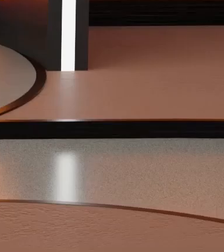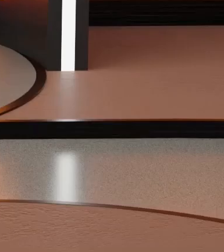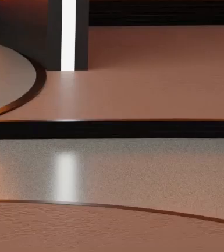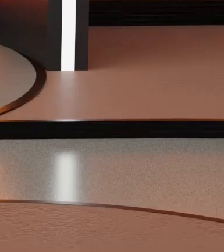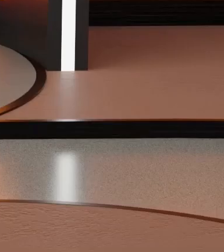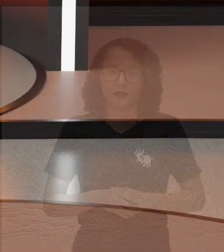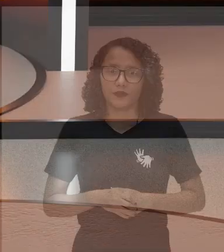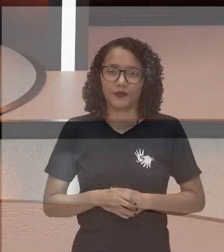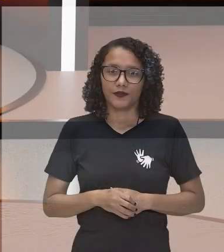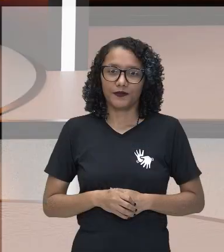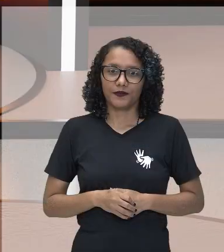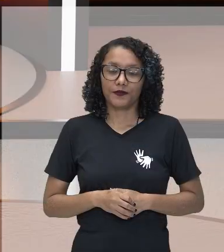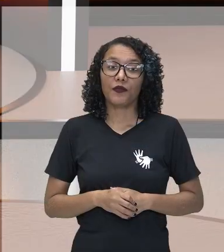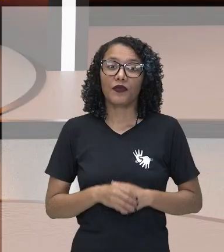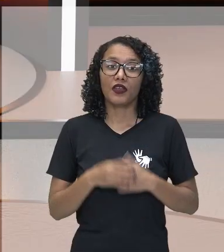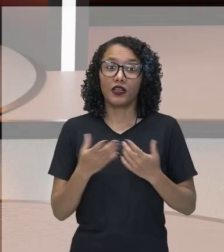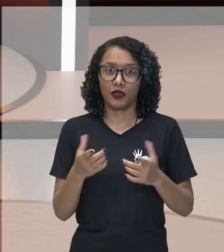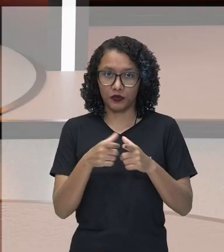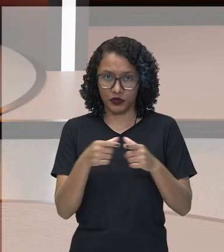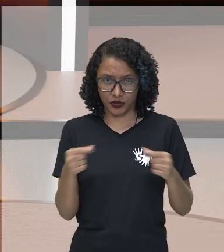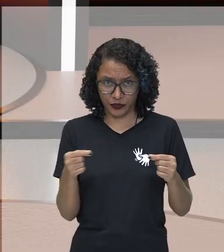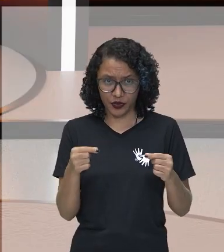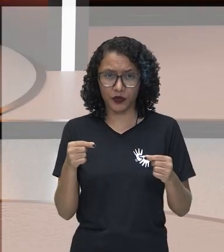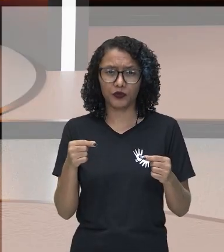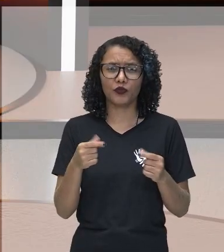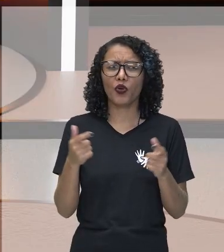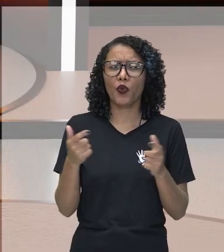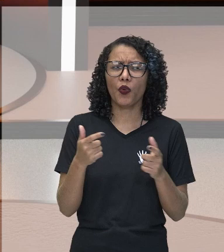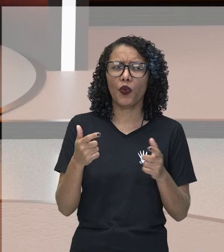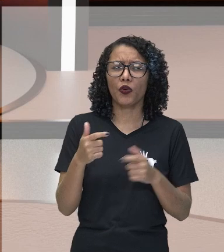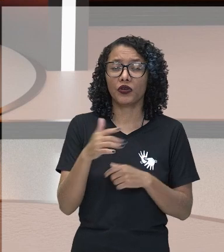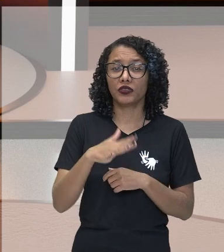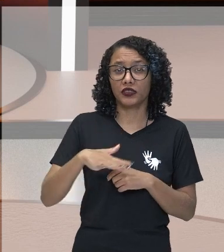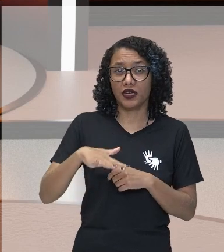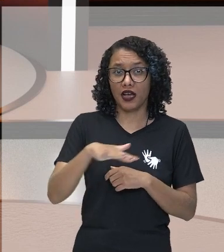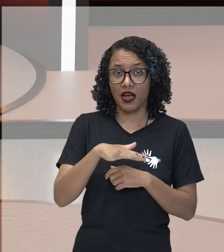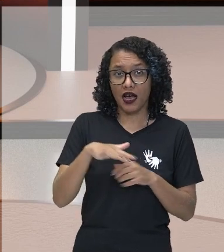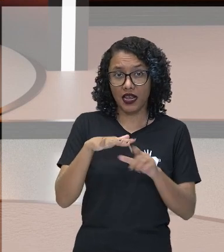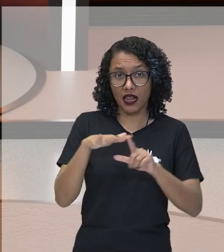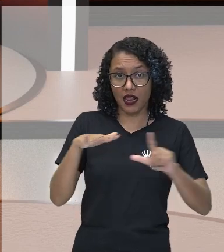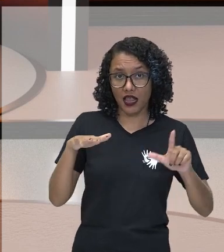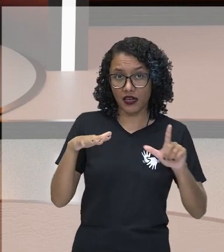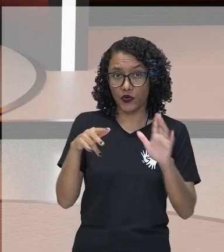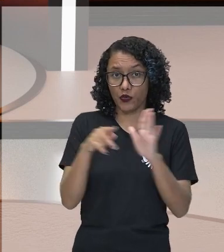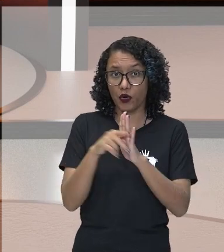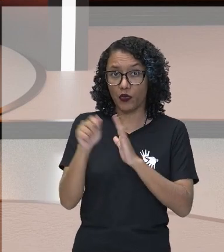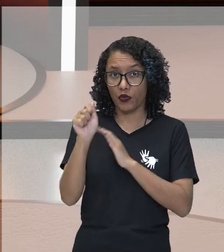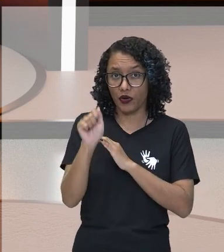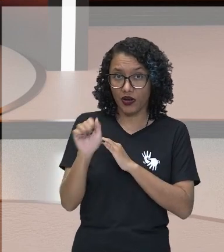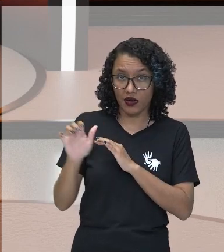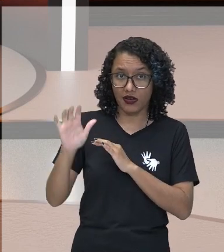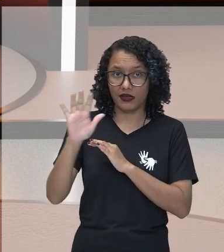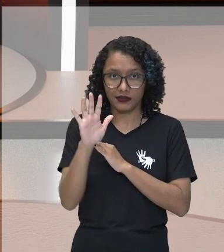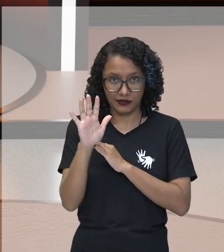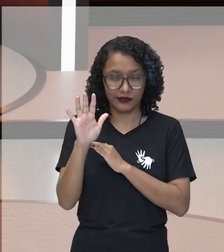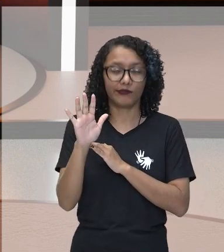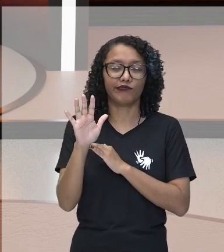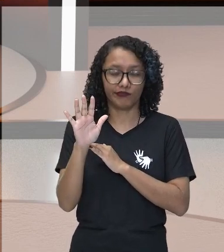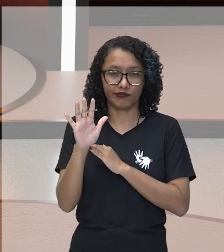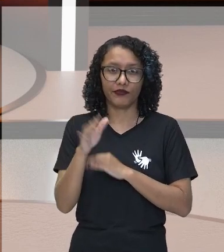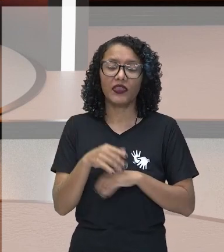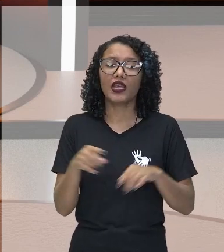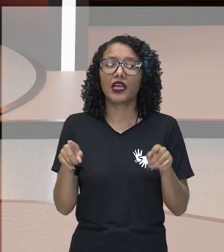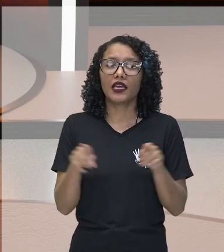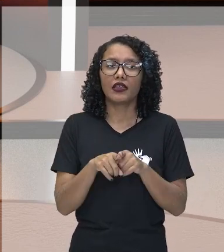O Japão está localizado no extremo leste asiático e a gente verifica que ele é